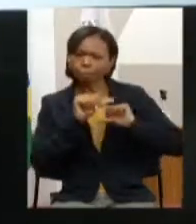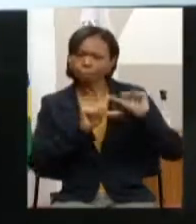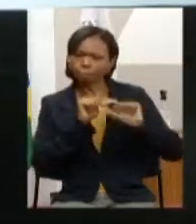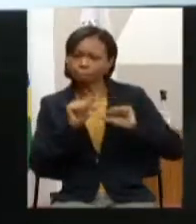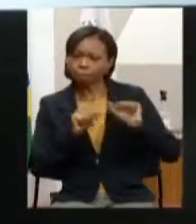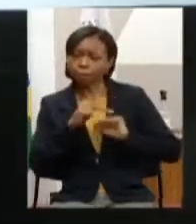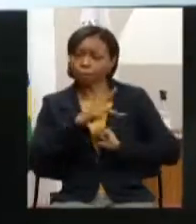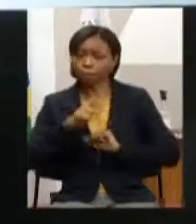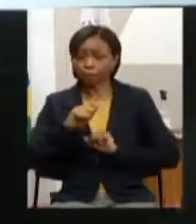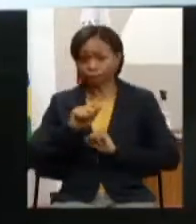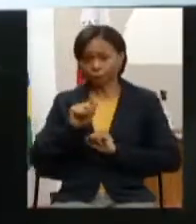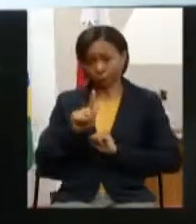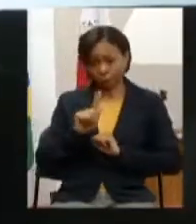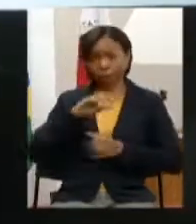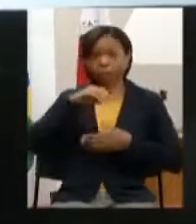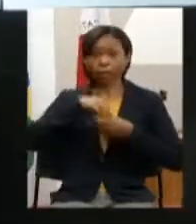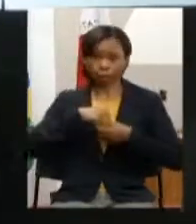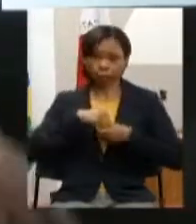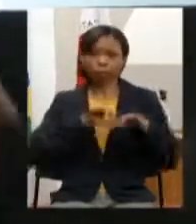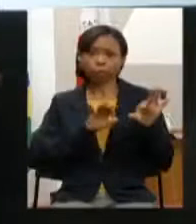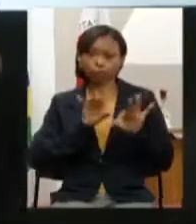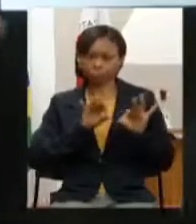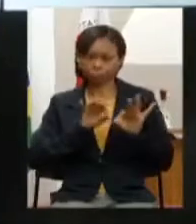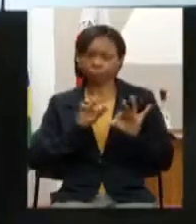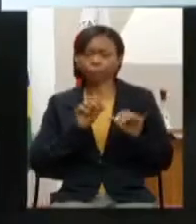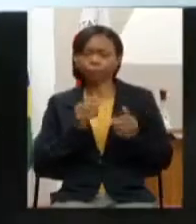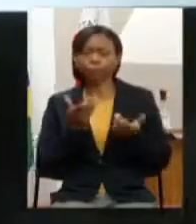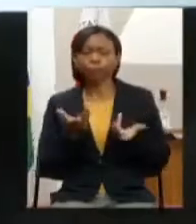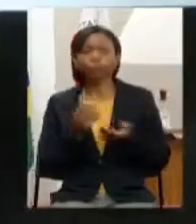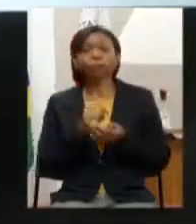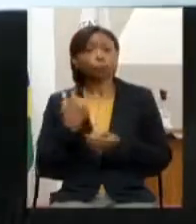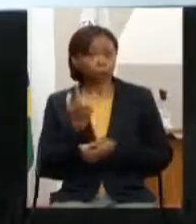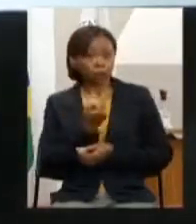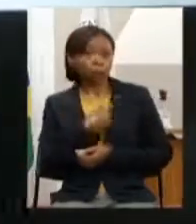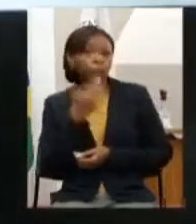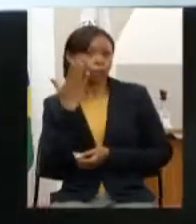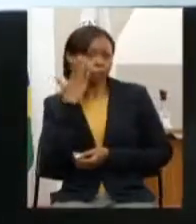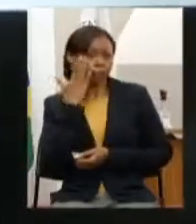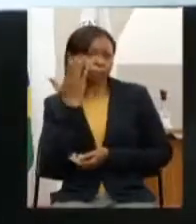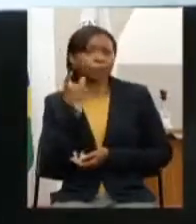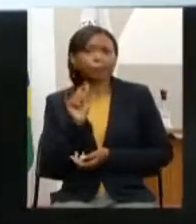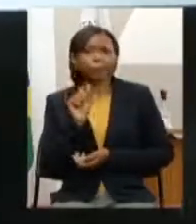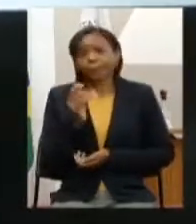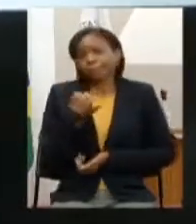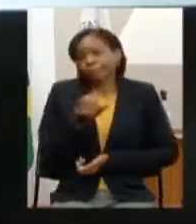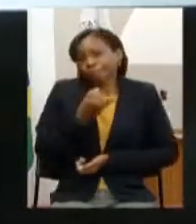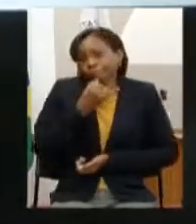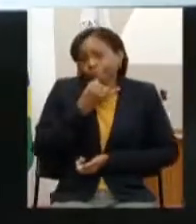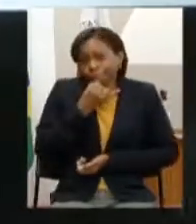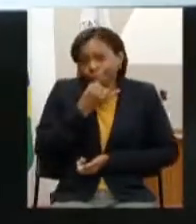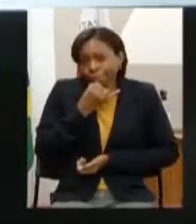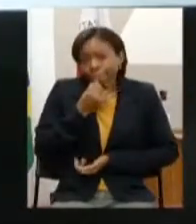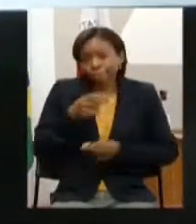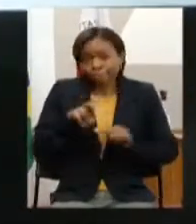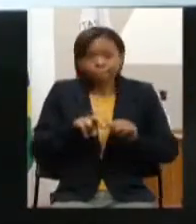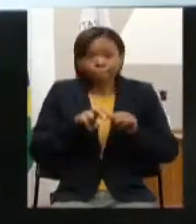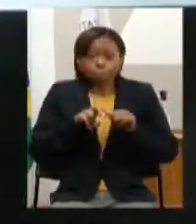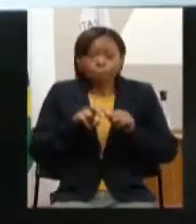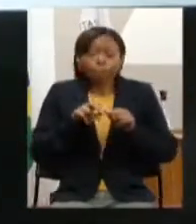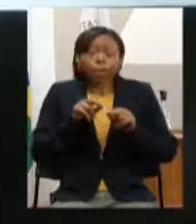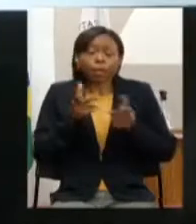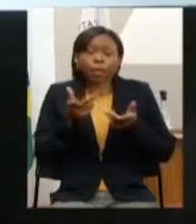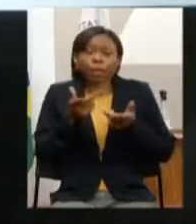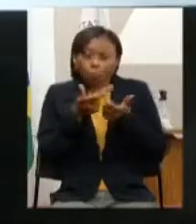pretendidas aí dentro do nosso plano a gente sabe que infelizmente até pela situação fiscal que o